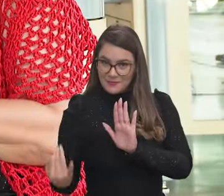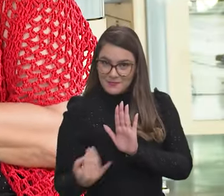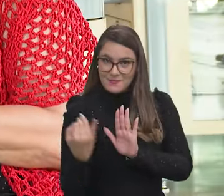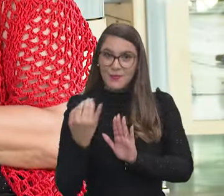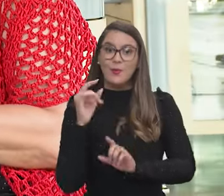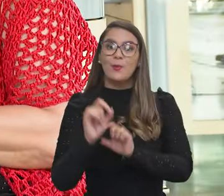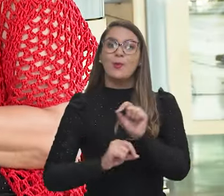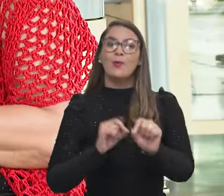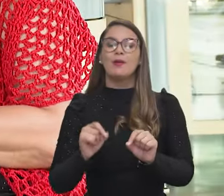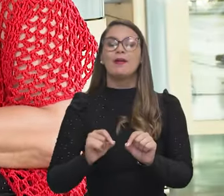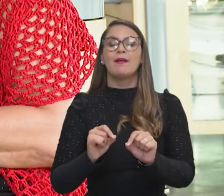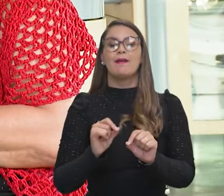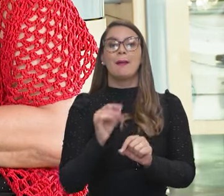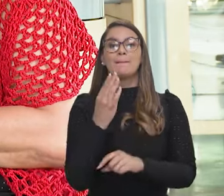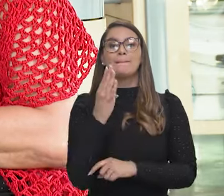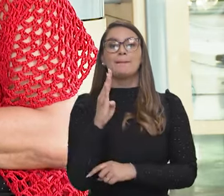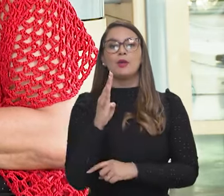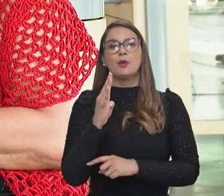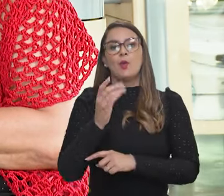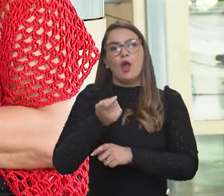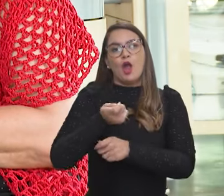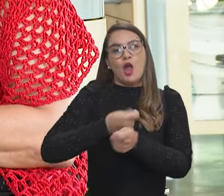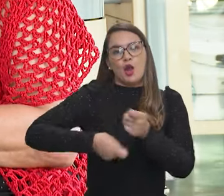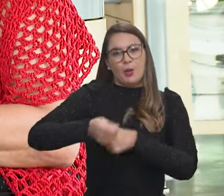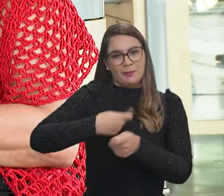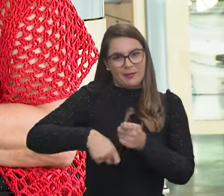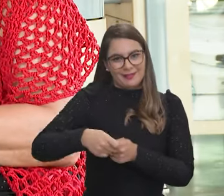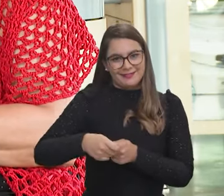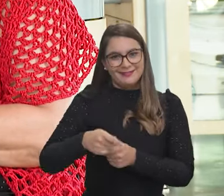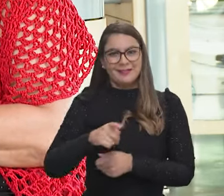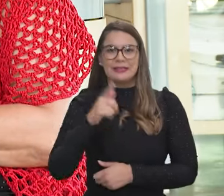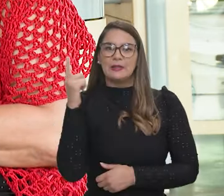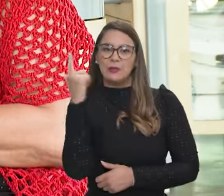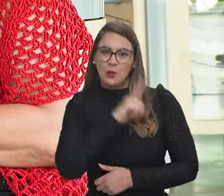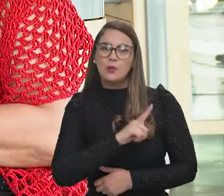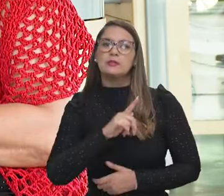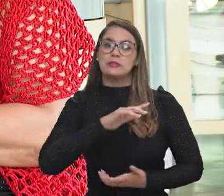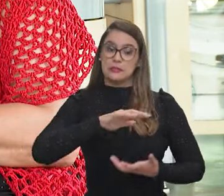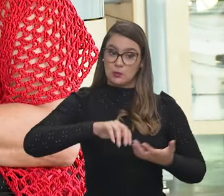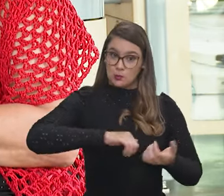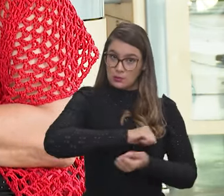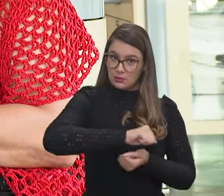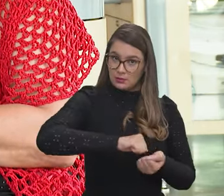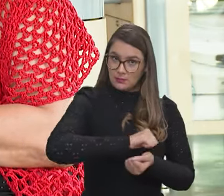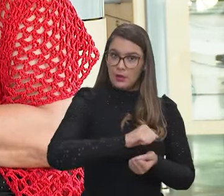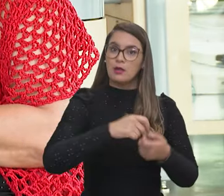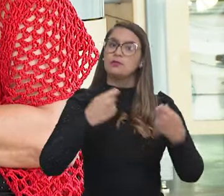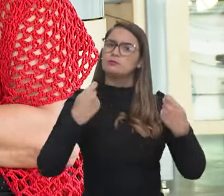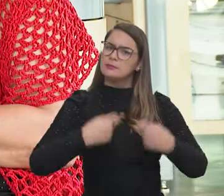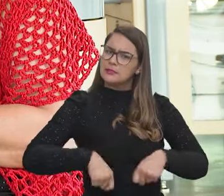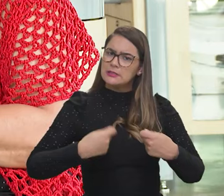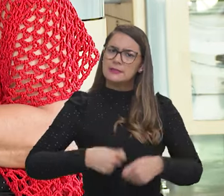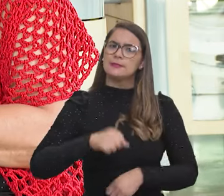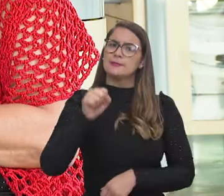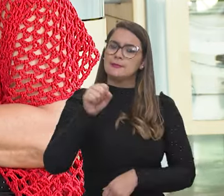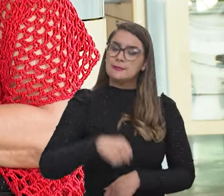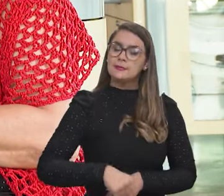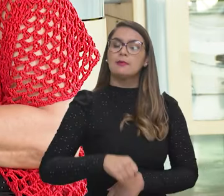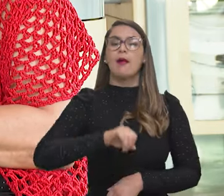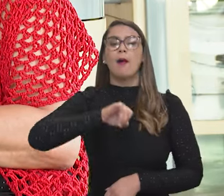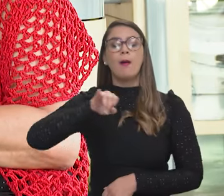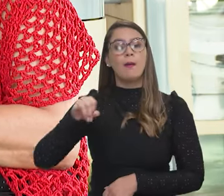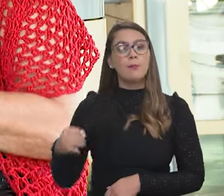perspectiva é a agenda da bioeconomia. Você, para poder ter sustentabilidade, você tem que